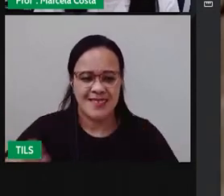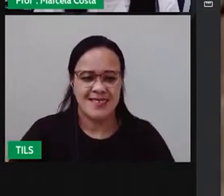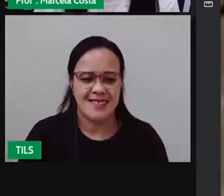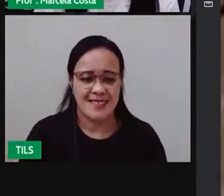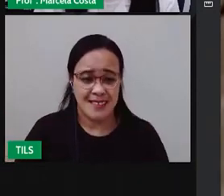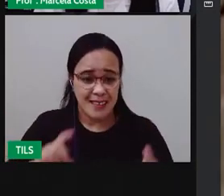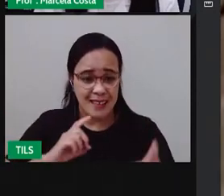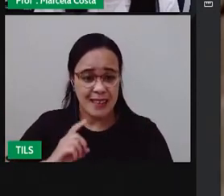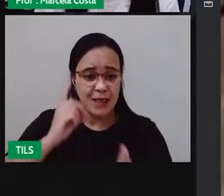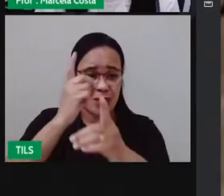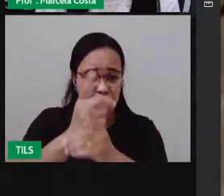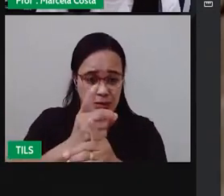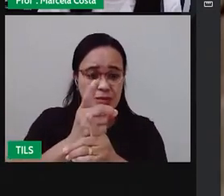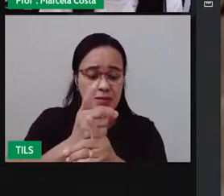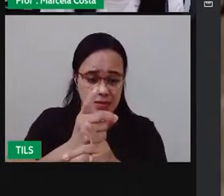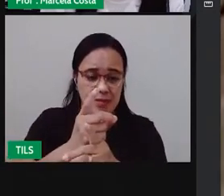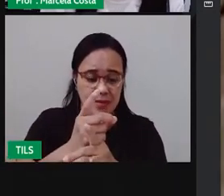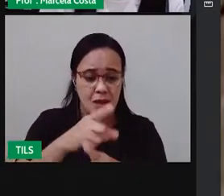pesquisar